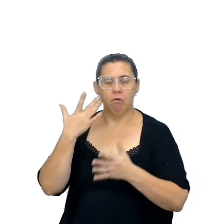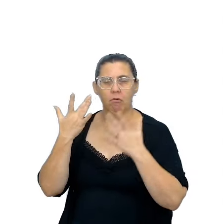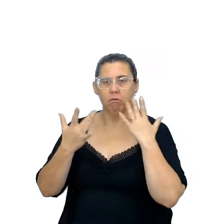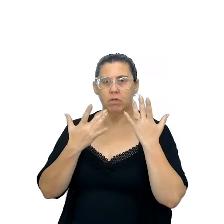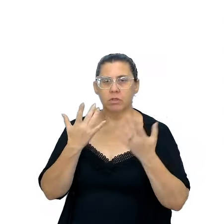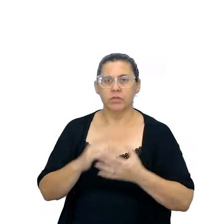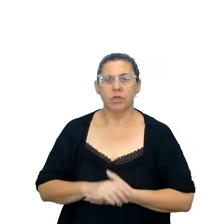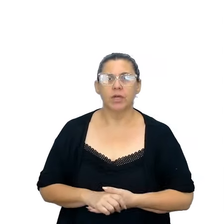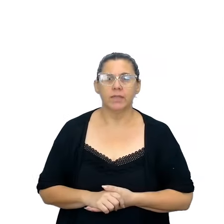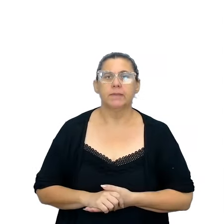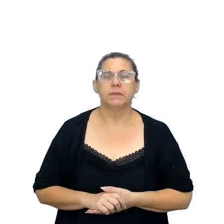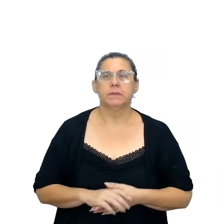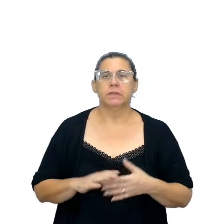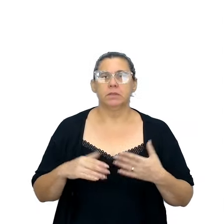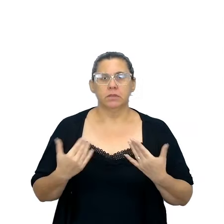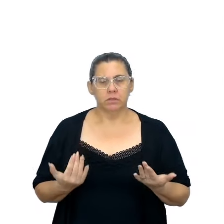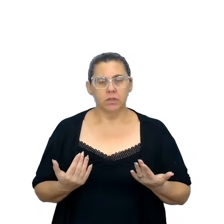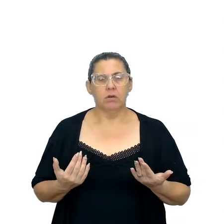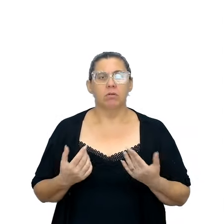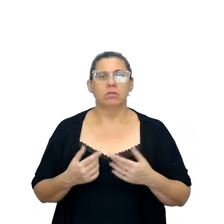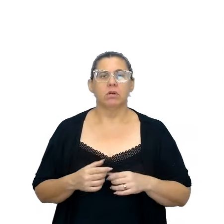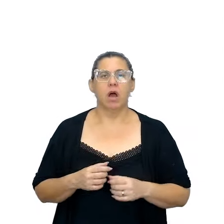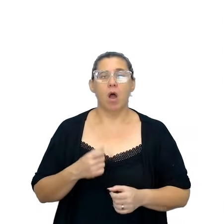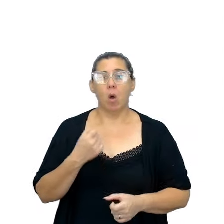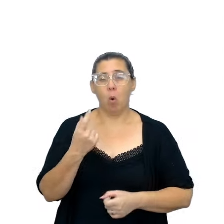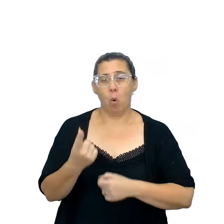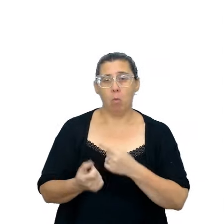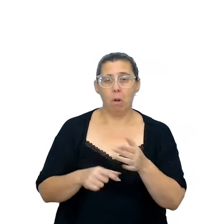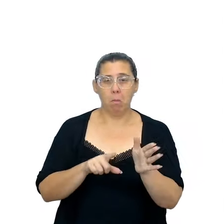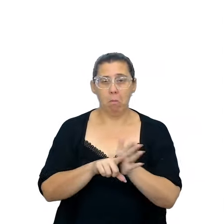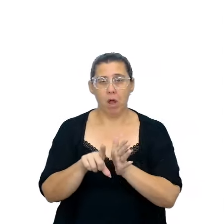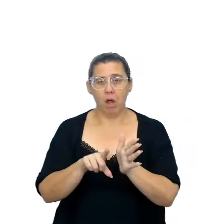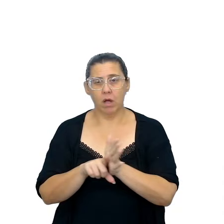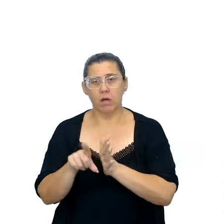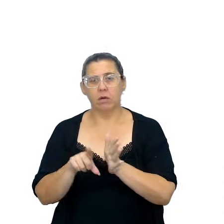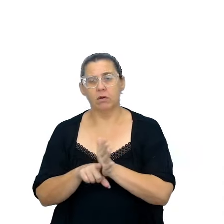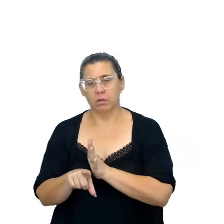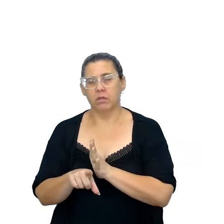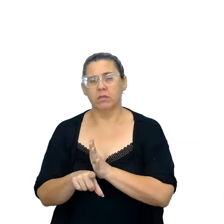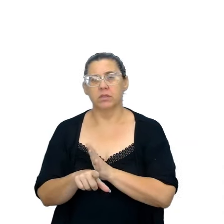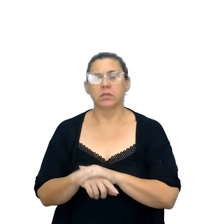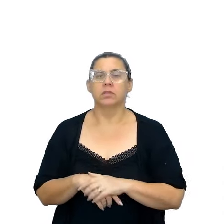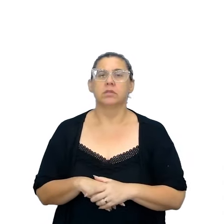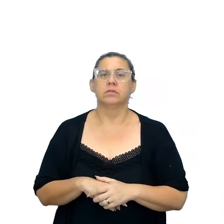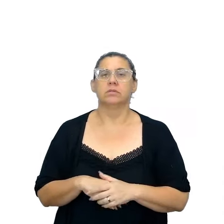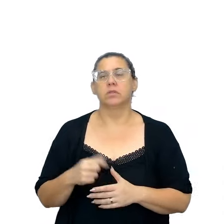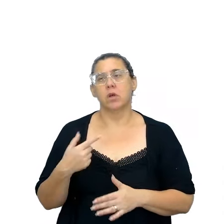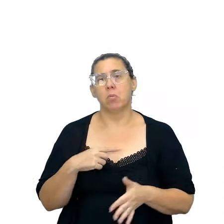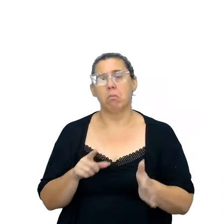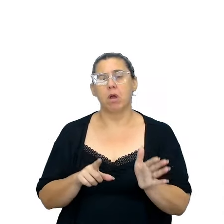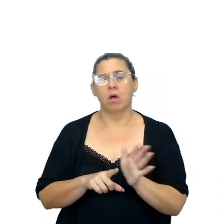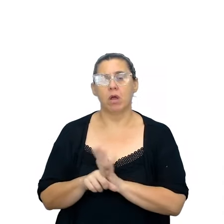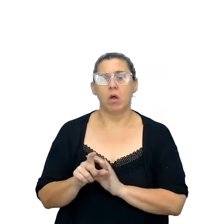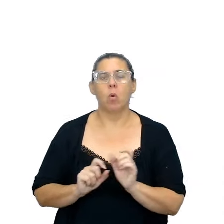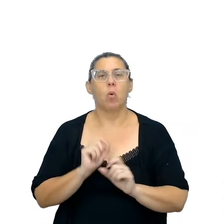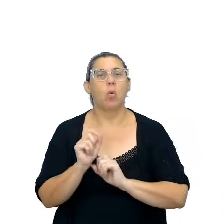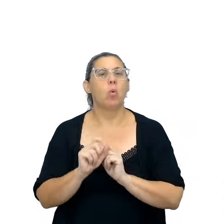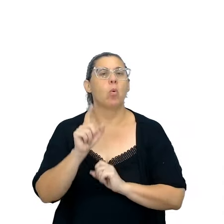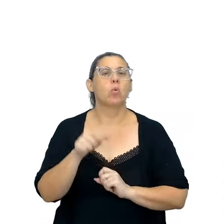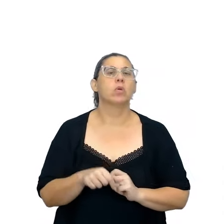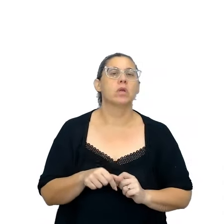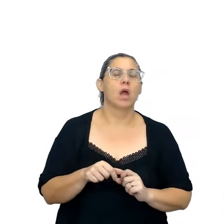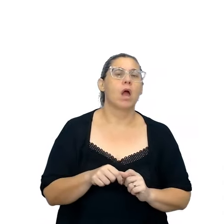então a gente fez, nós fizemos aqui algumas perguntas disparadoras, né, que eu pergunto aqui o que é